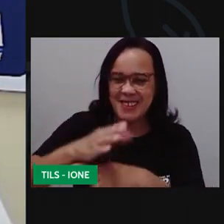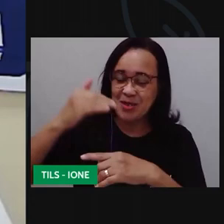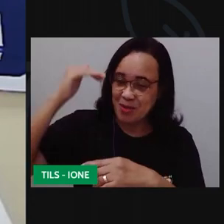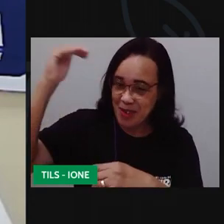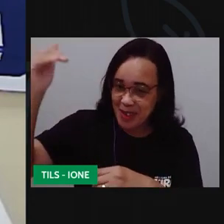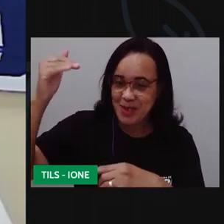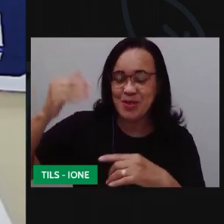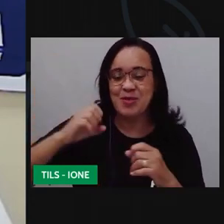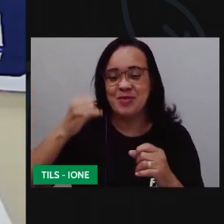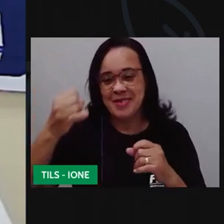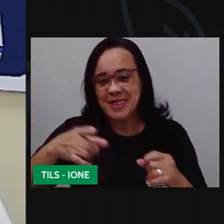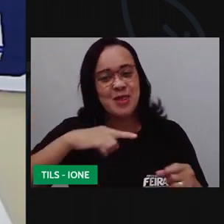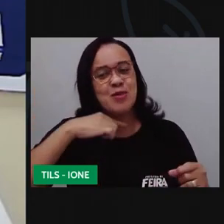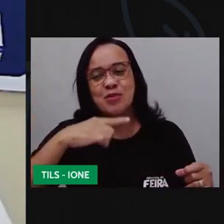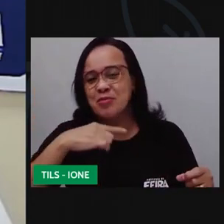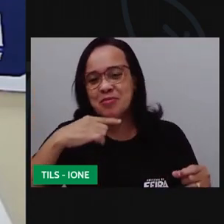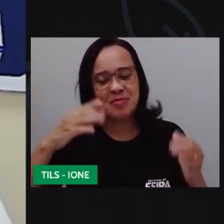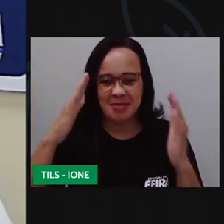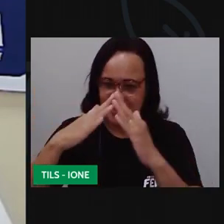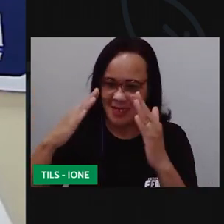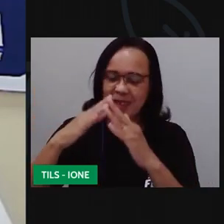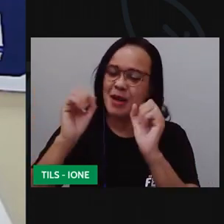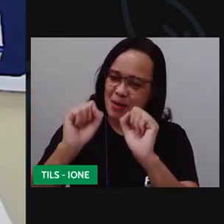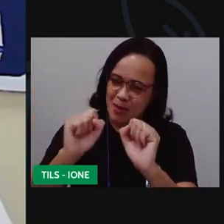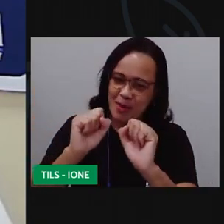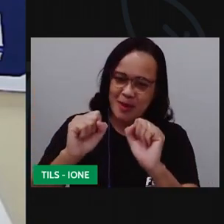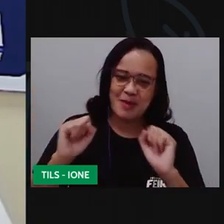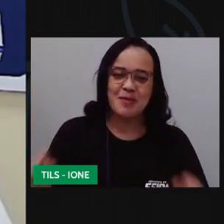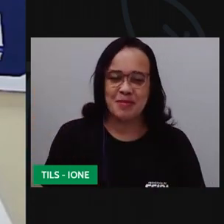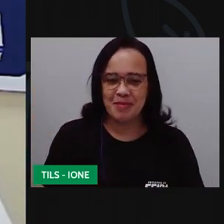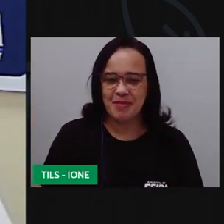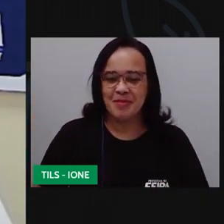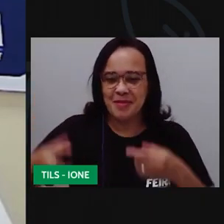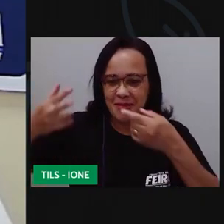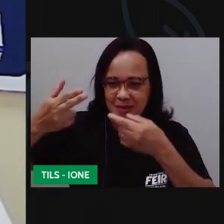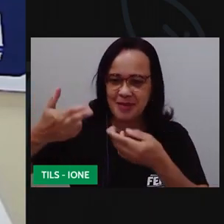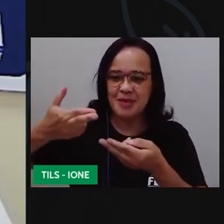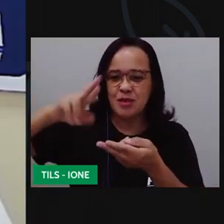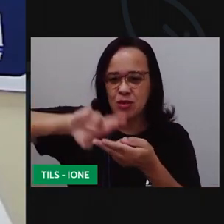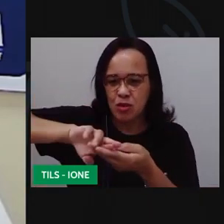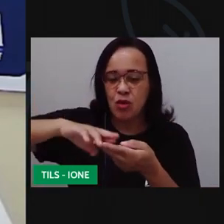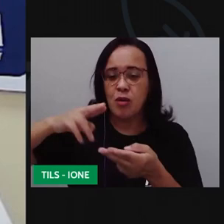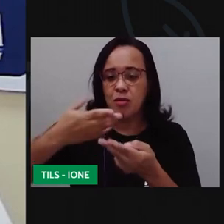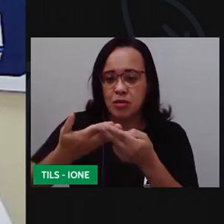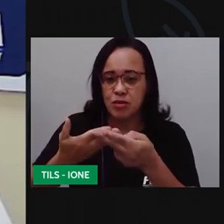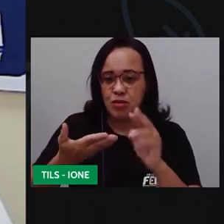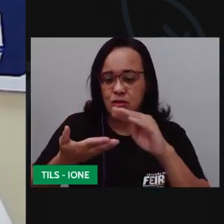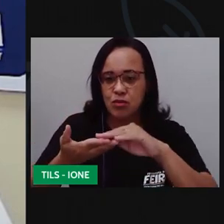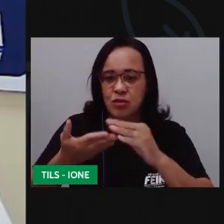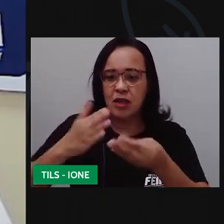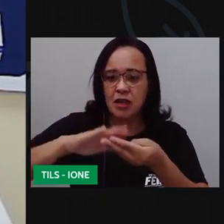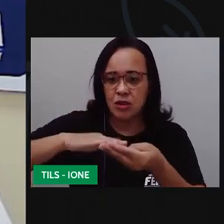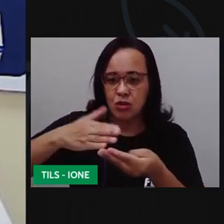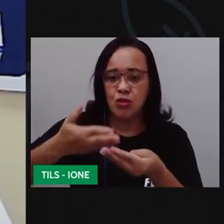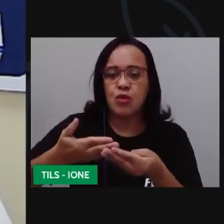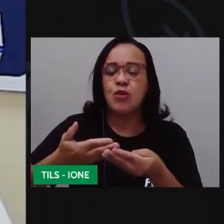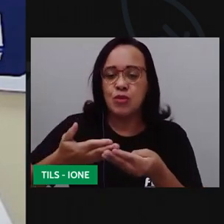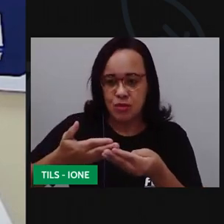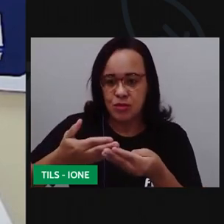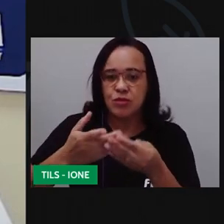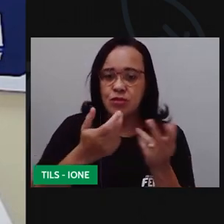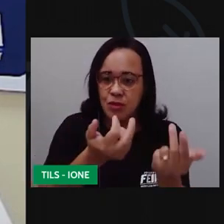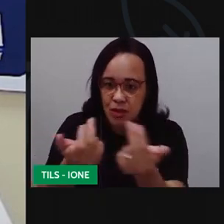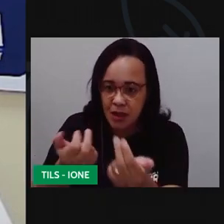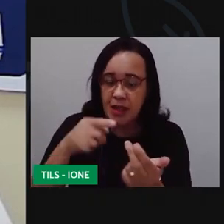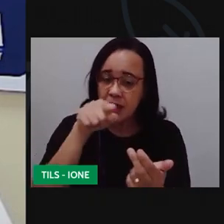você pode pedir ajuda de alguém aí aqui ó a prova não curtou dobra de um lado dobra do outro